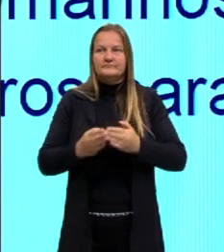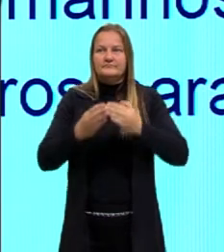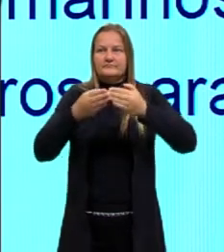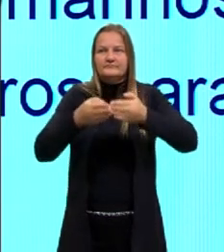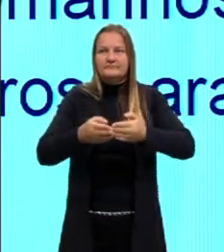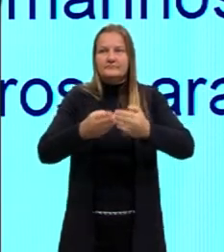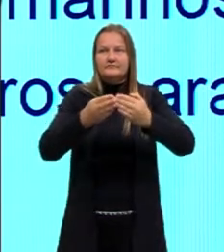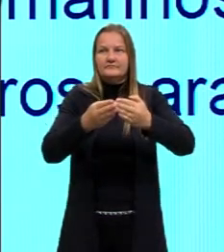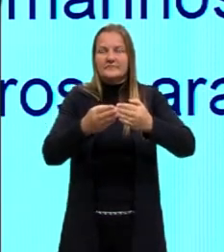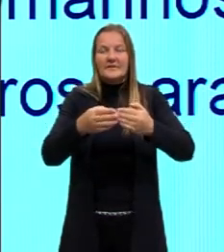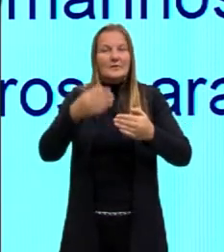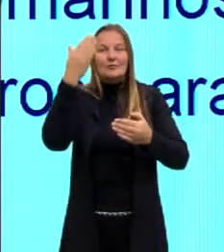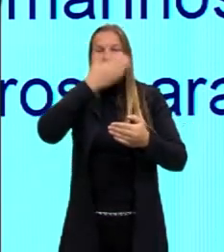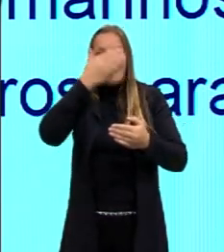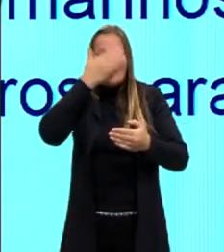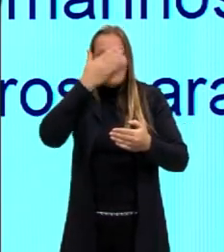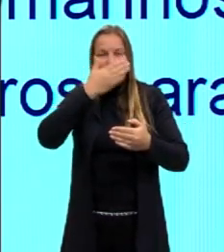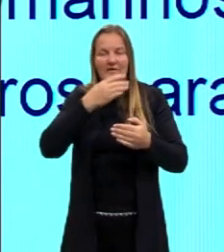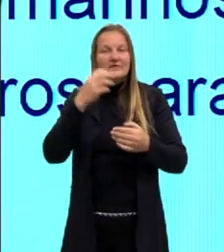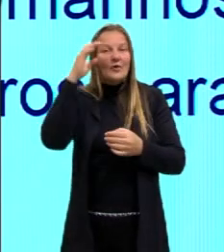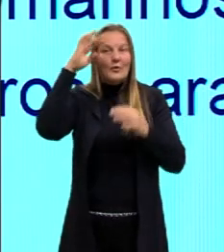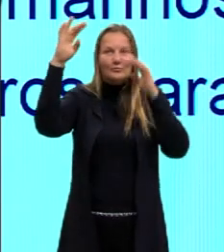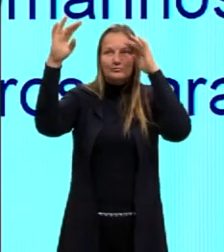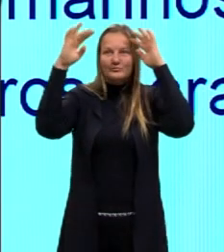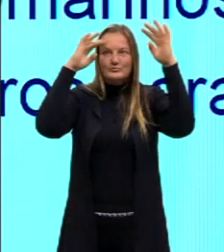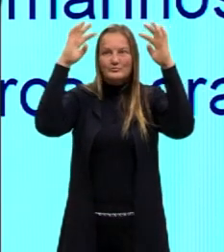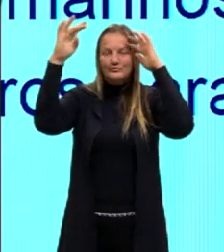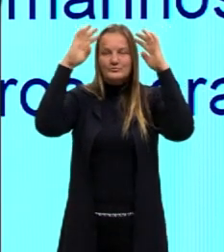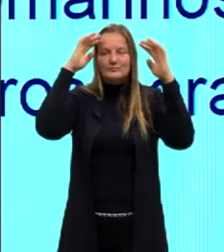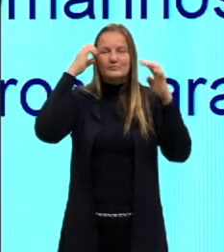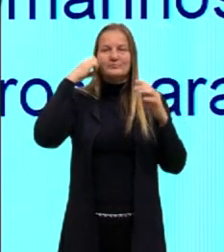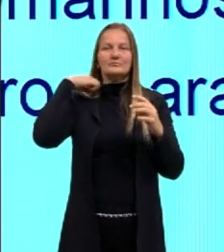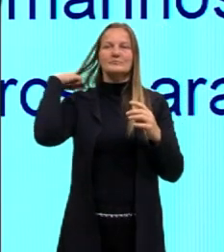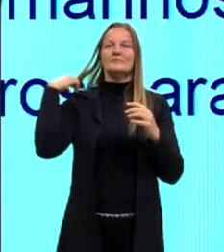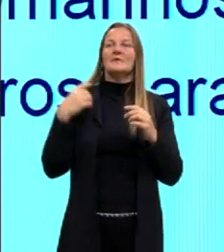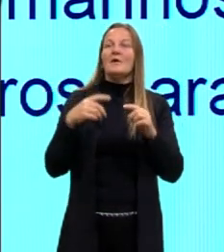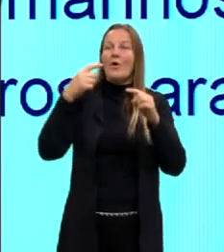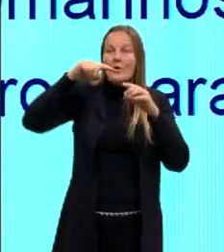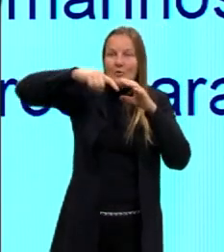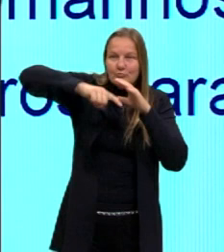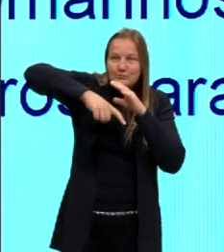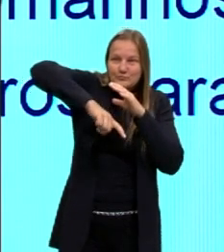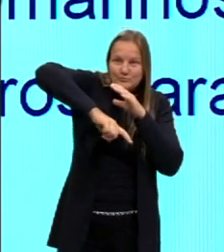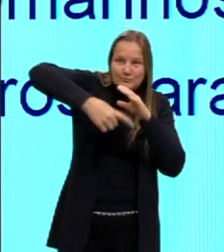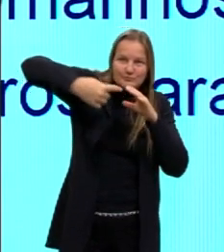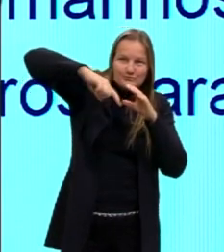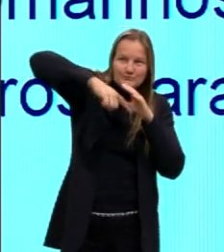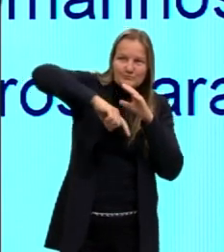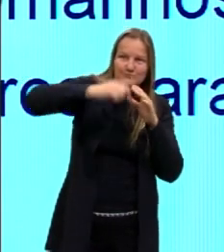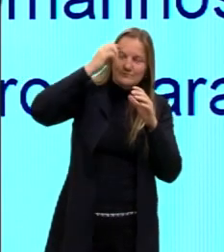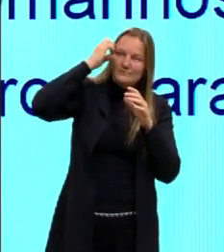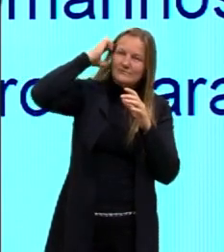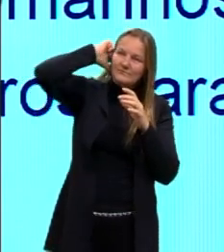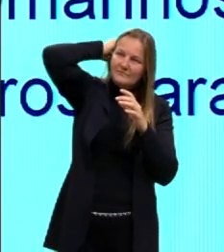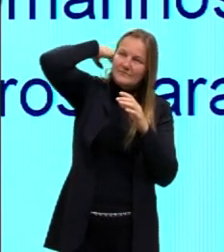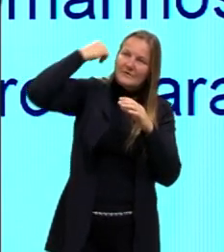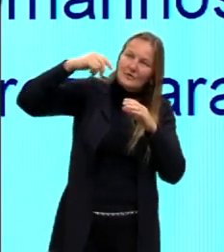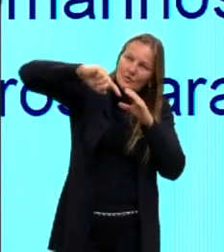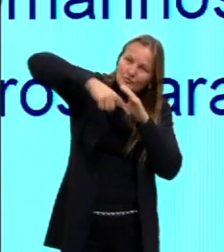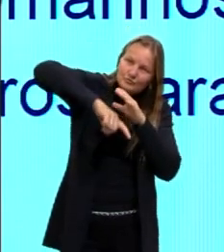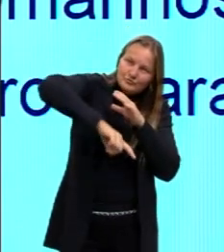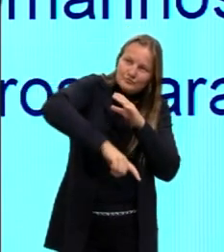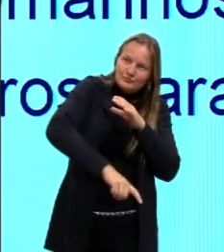visível, tá gente? É um desenho para a gente imaginar como que seria. Aqui embaixo a gente tem algum objeto, né? Um,